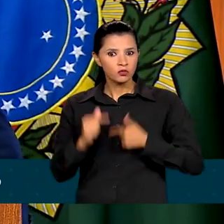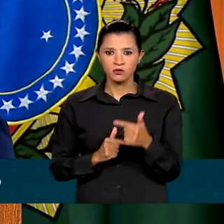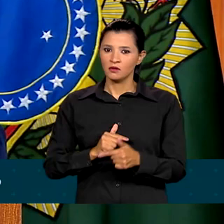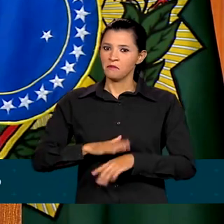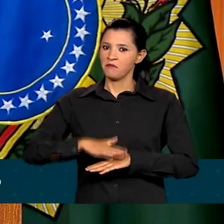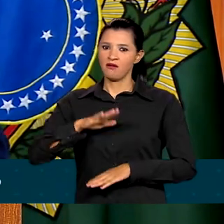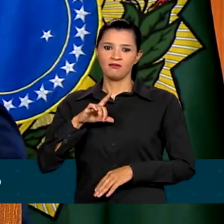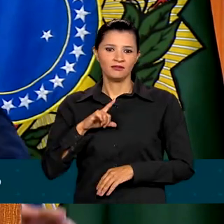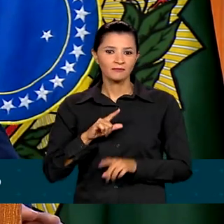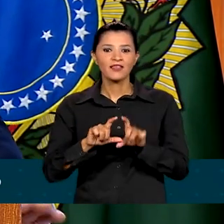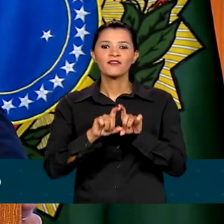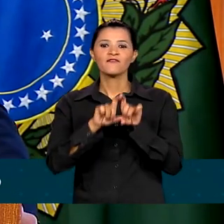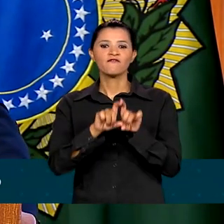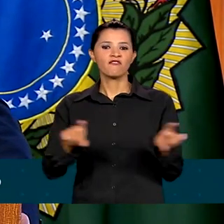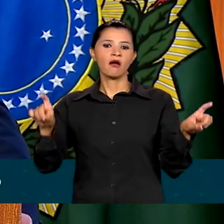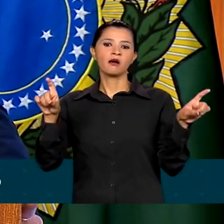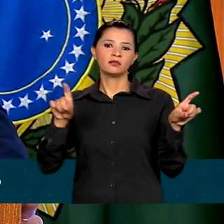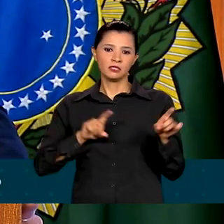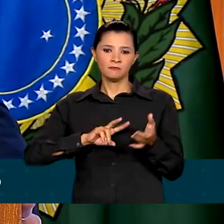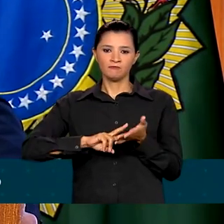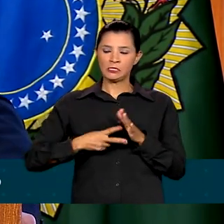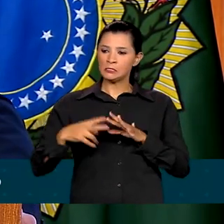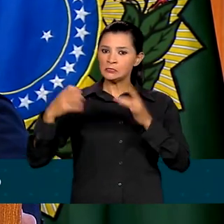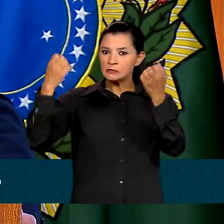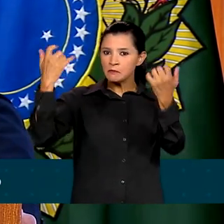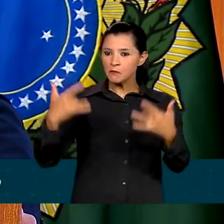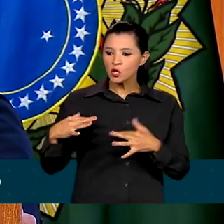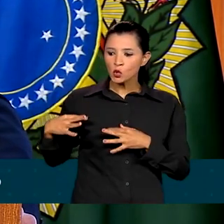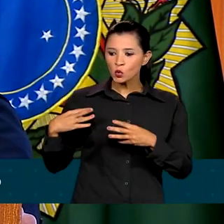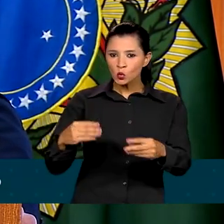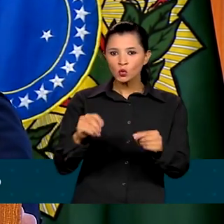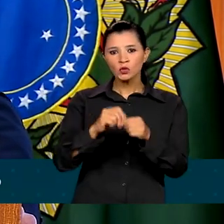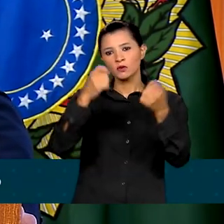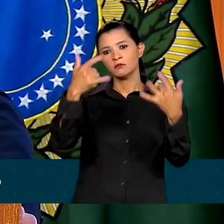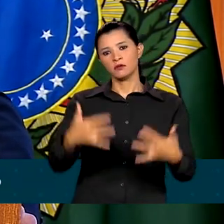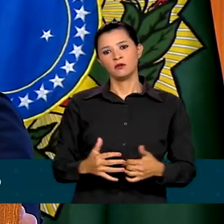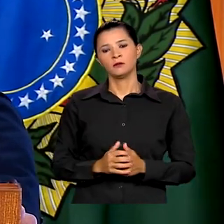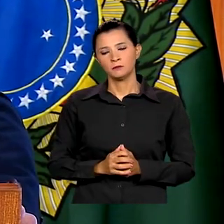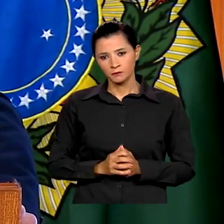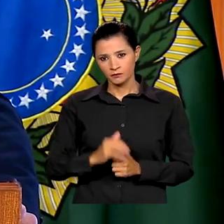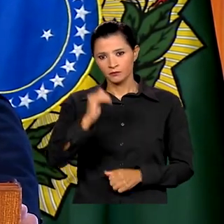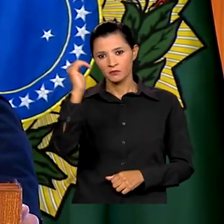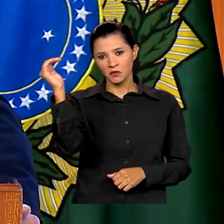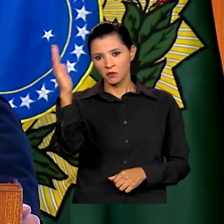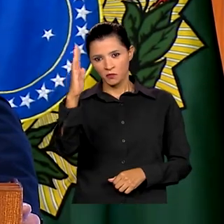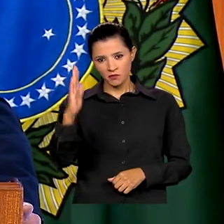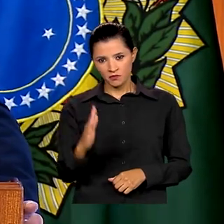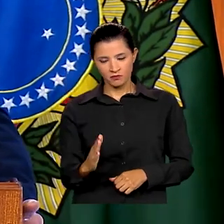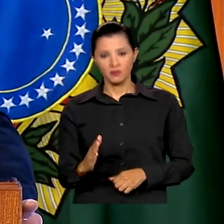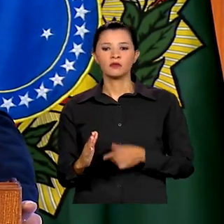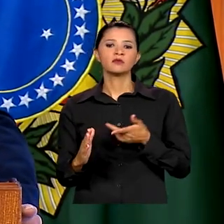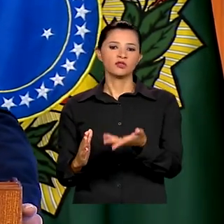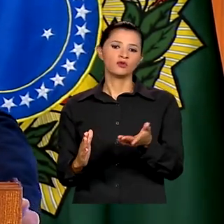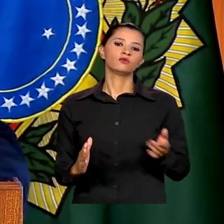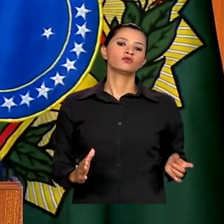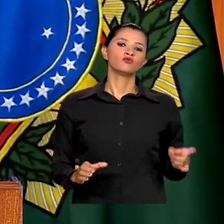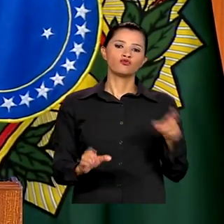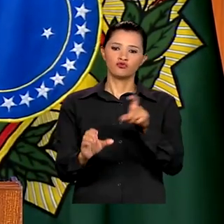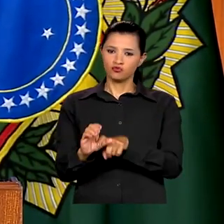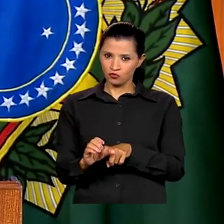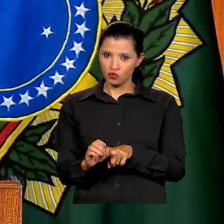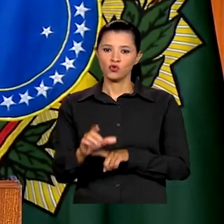A frase que traduz tudo que eu falei até agora, o Brasil voltou